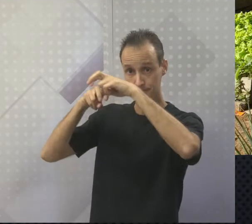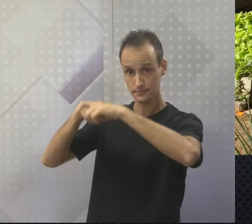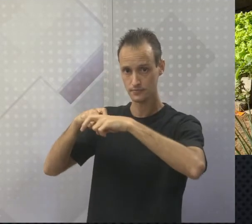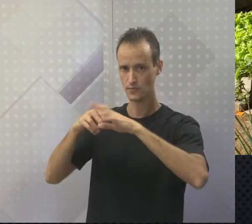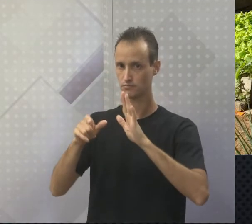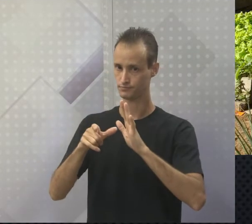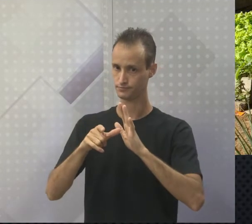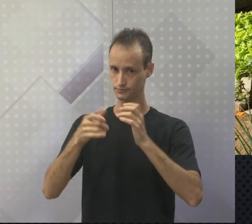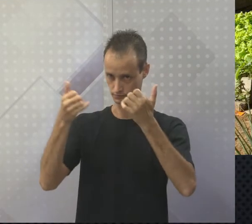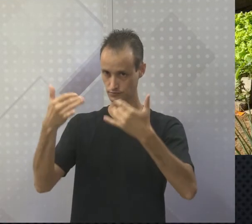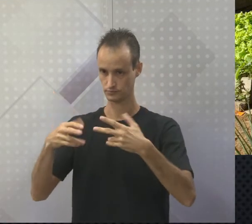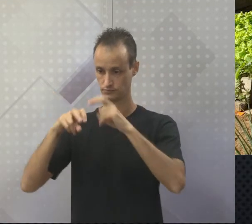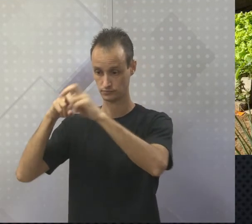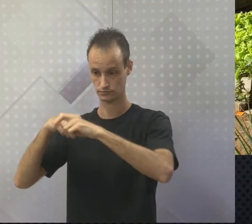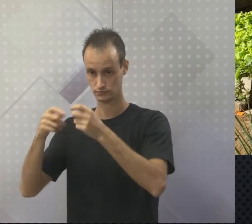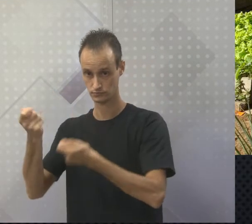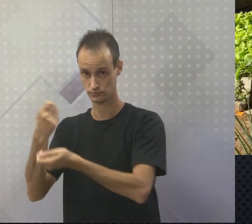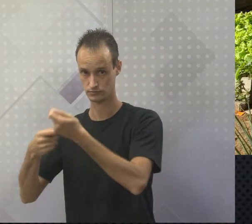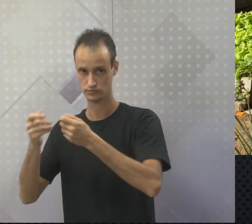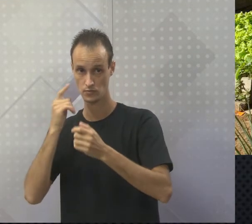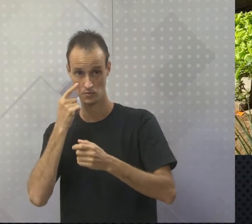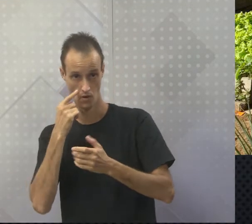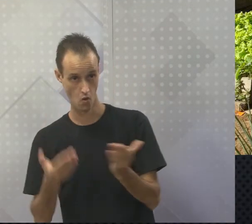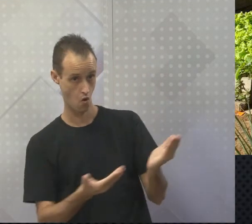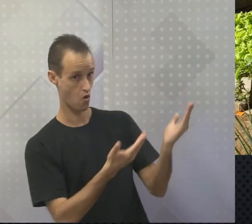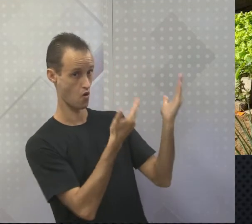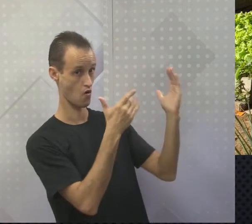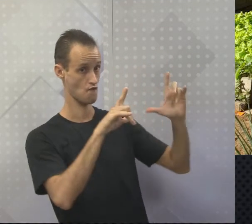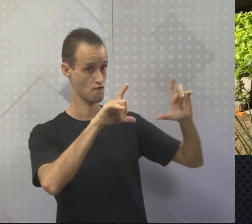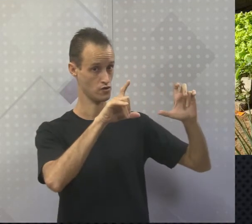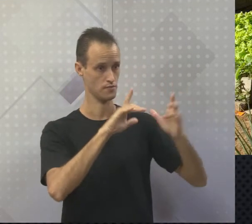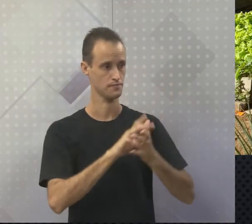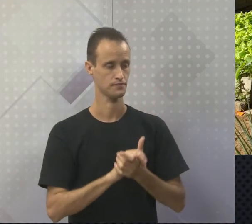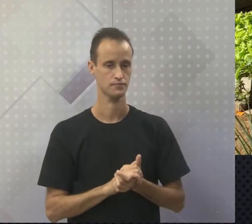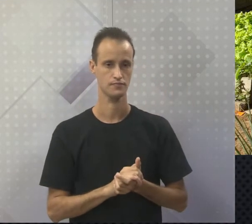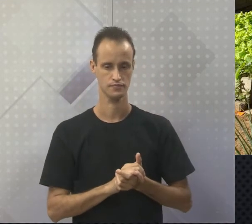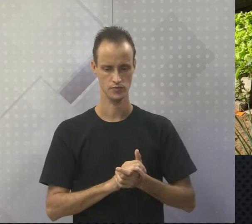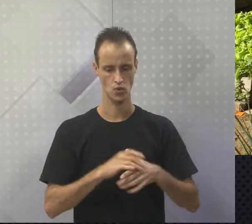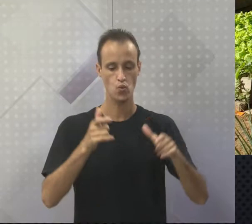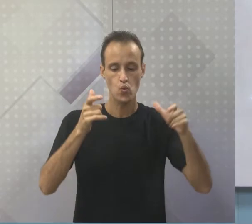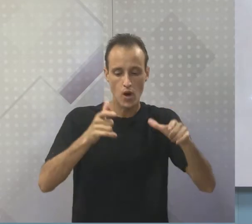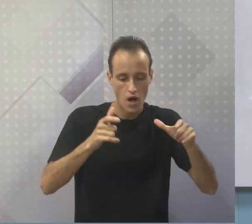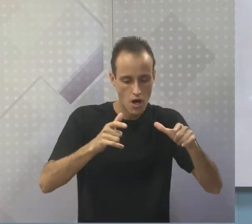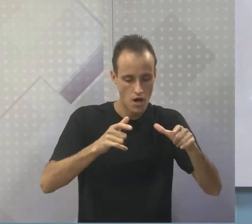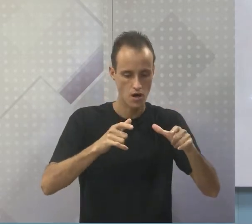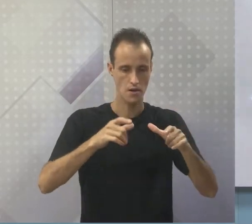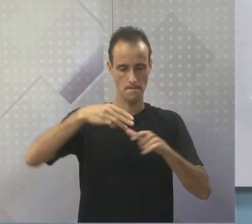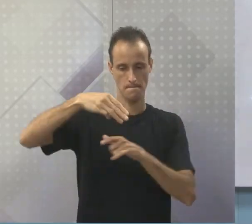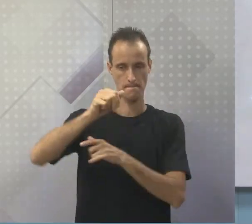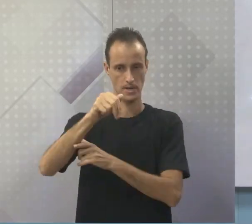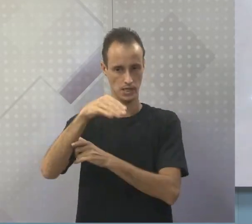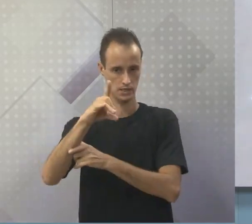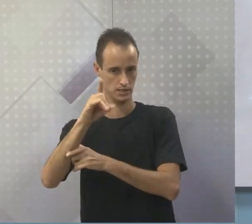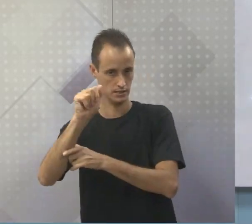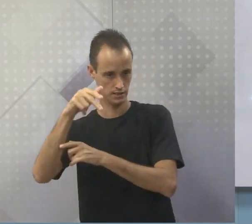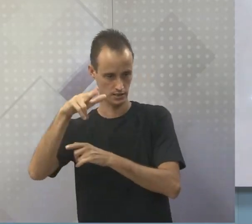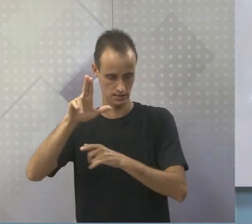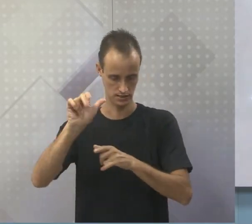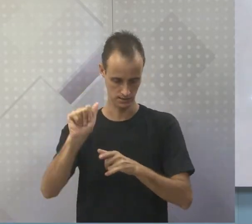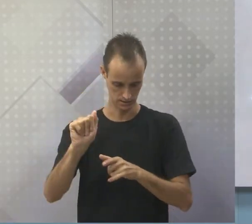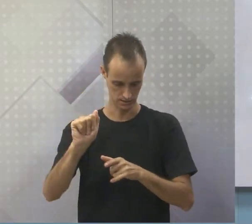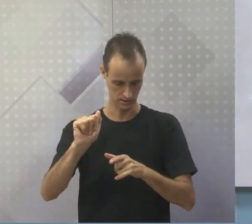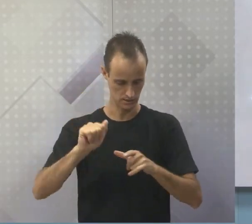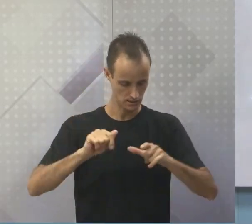antes de falar da agricultura comercial, olha aí essa imagem que eu selecionei para vocês. A mandala. Isso é uma técnica de agricultura familiar